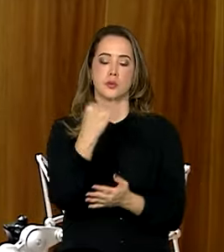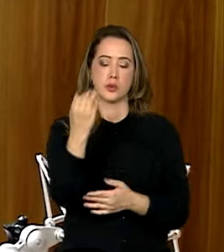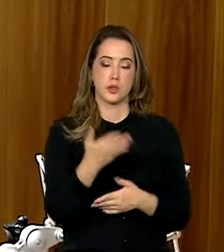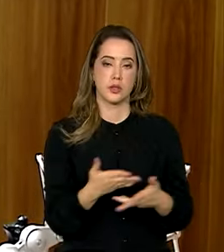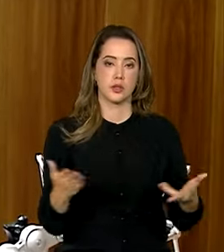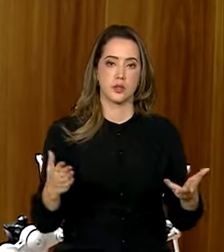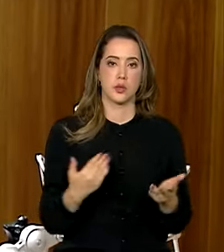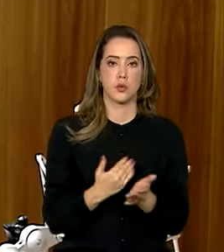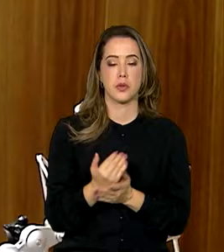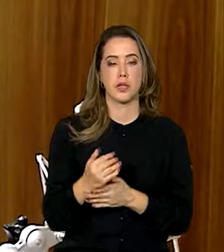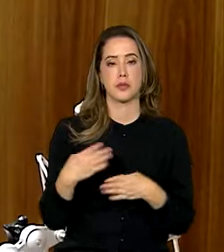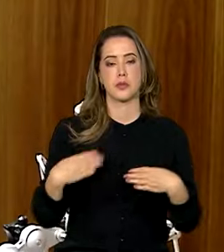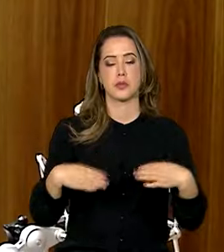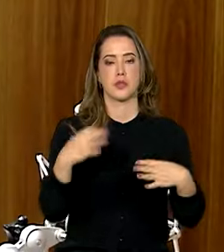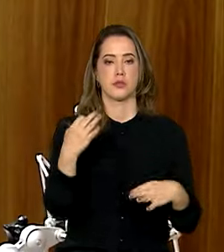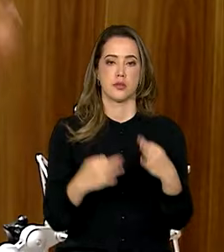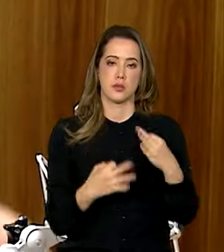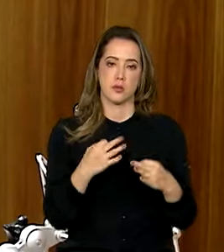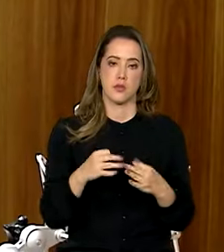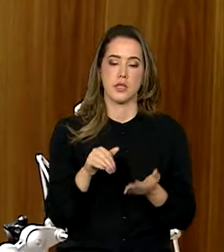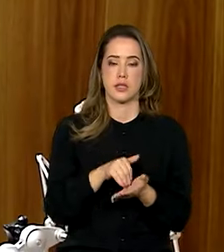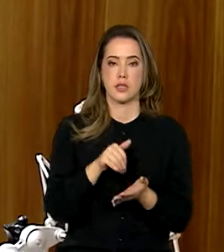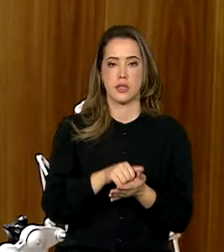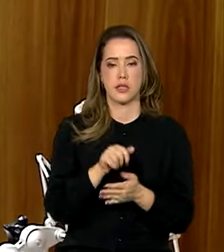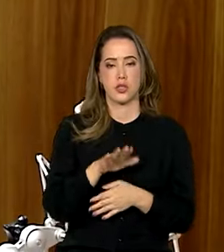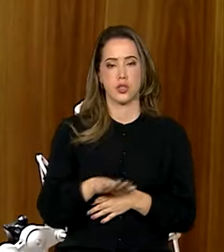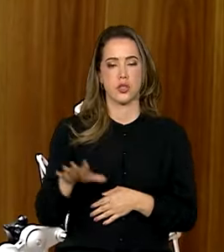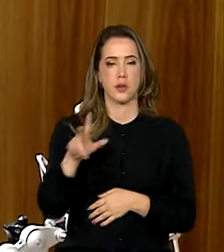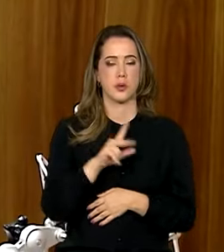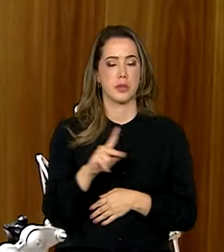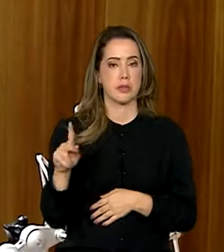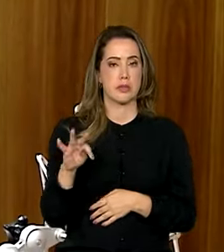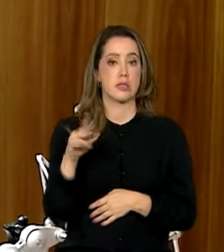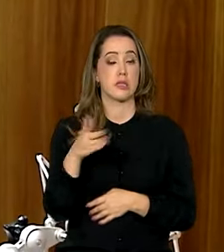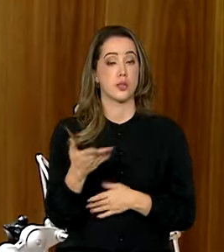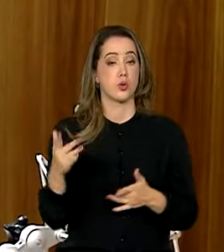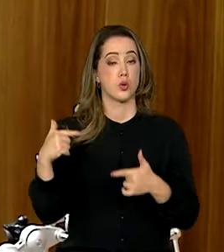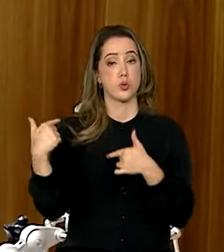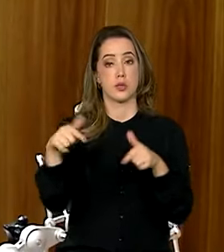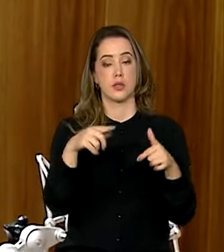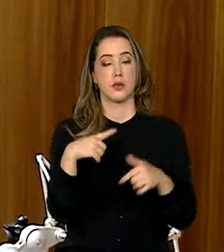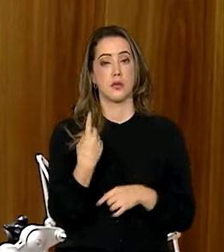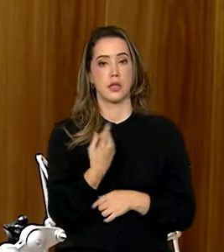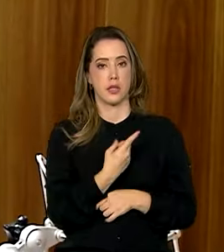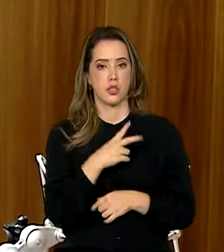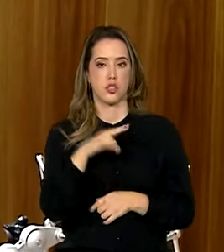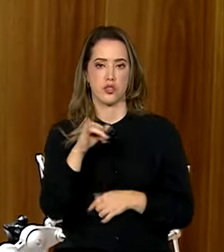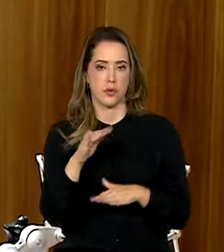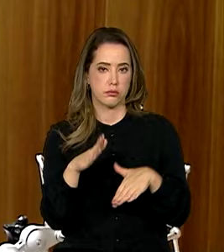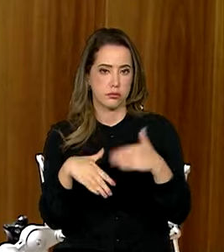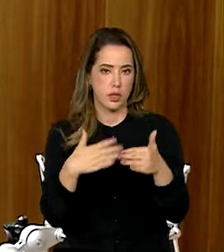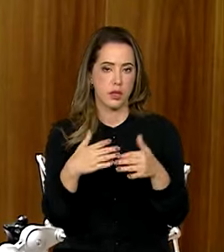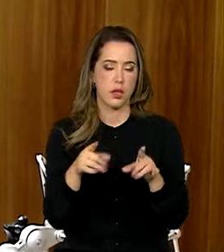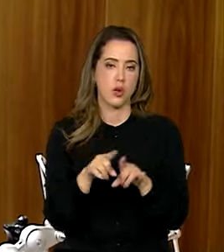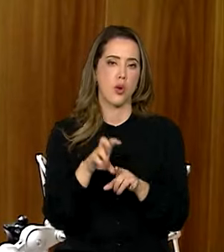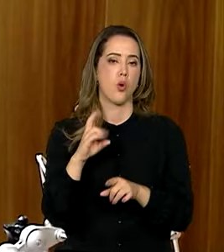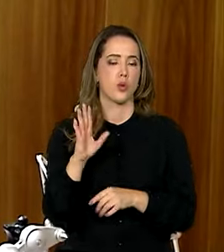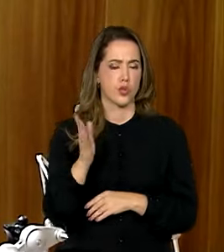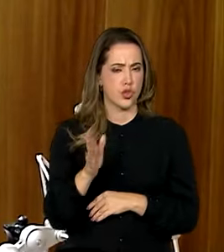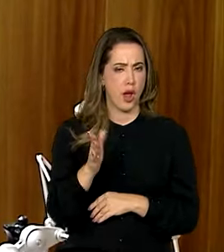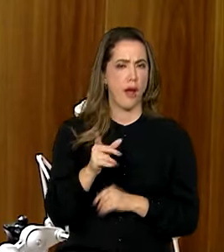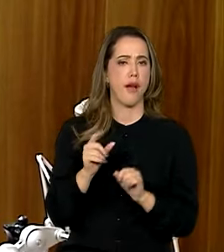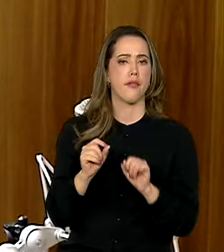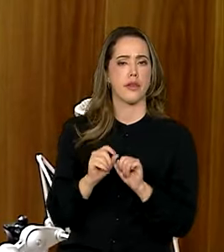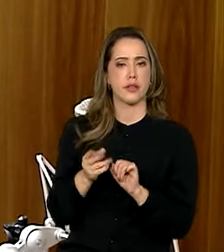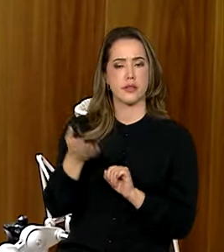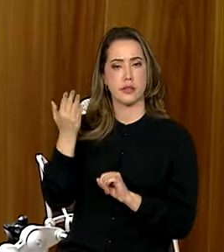Então, desde o Ministério da Justiça, a Secretaria-Geral da Presidência e todo o trabalho que a gente vá fazer, o a gente tenha feito dentro do Ministério da